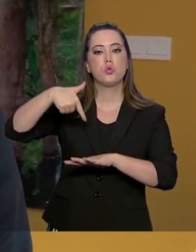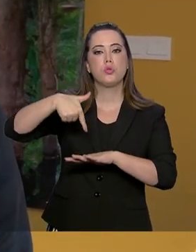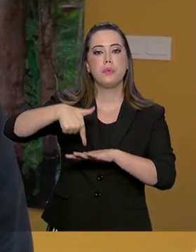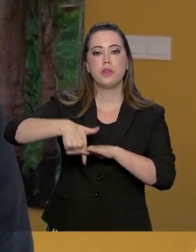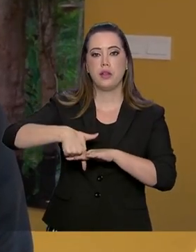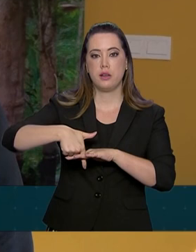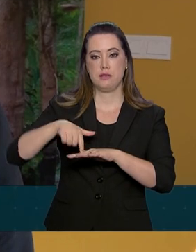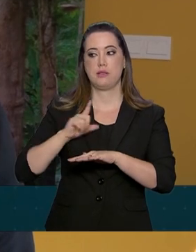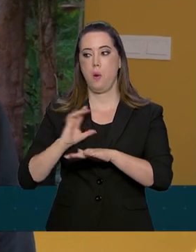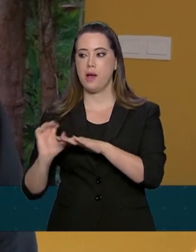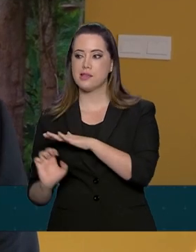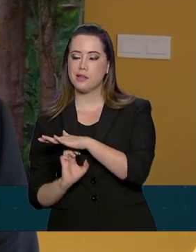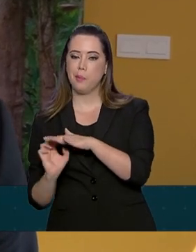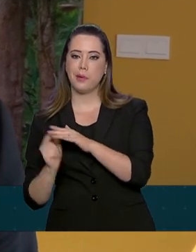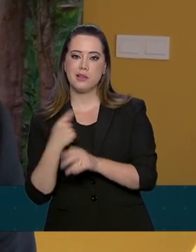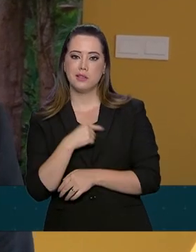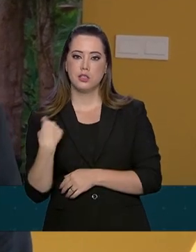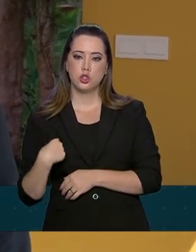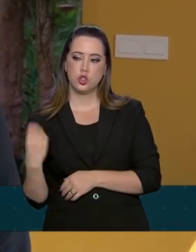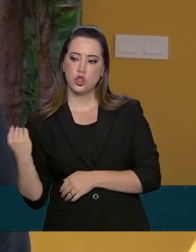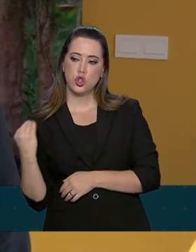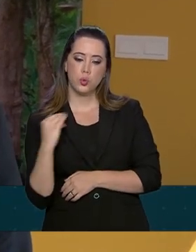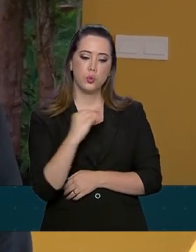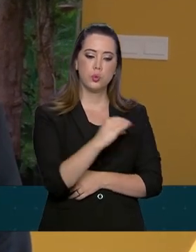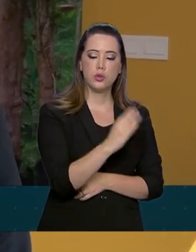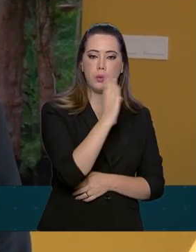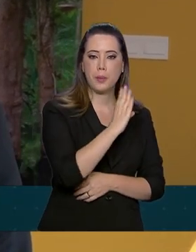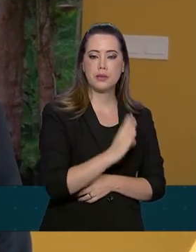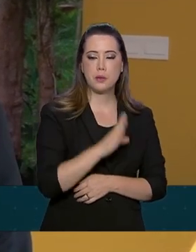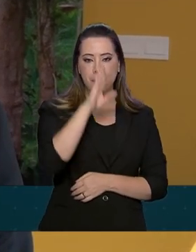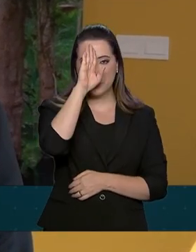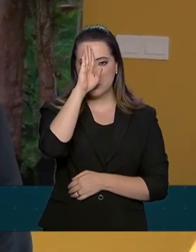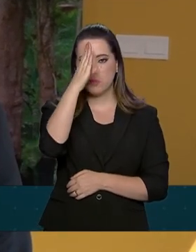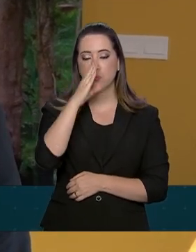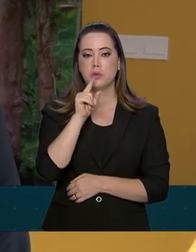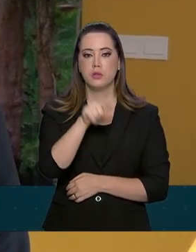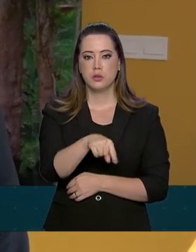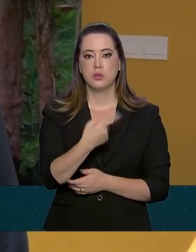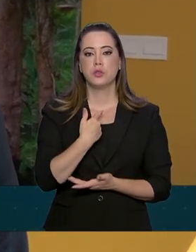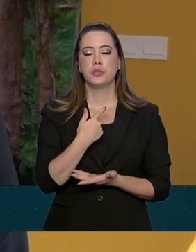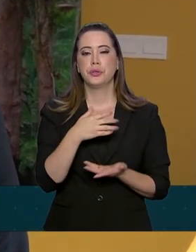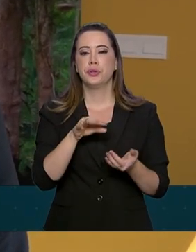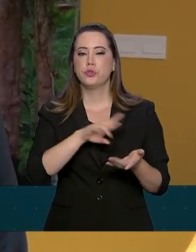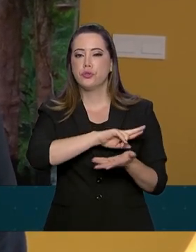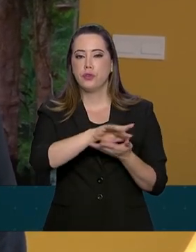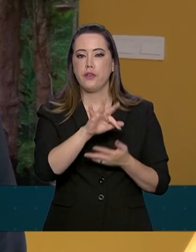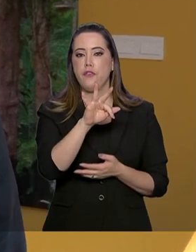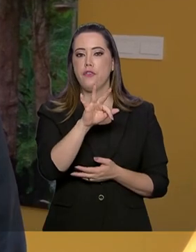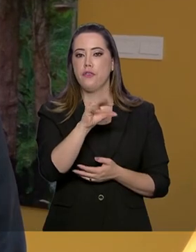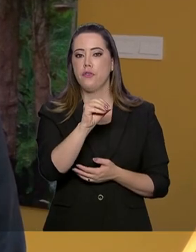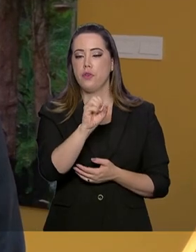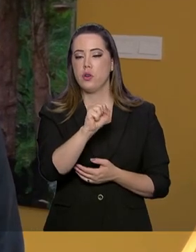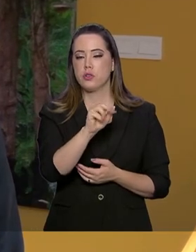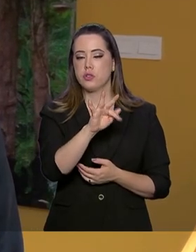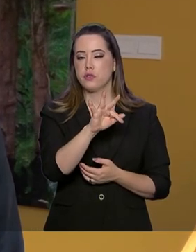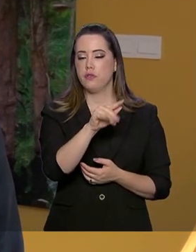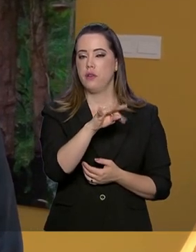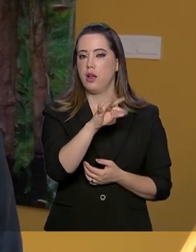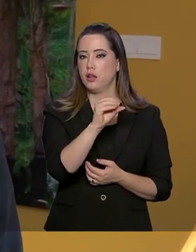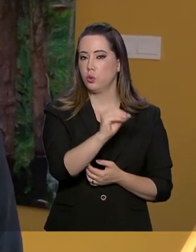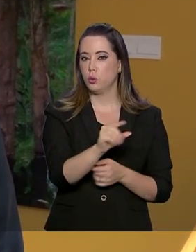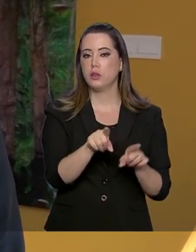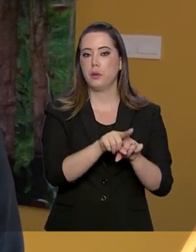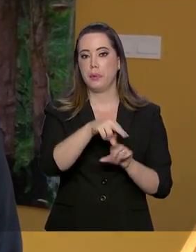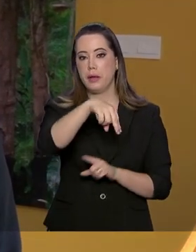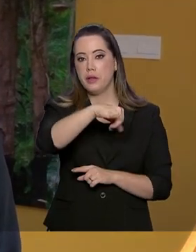empresas chinesas fazendo investimento no Brasil, principalmente na área de fosfato e nióbio e também de petróleo e